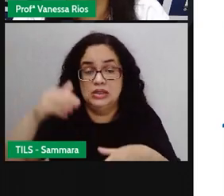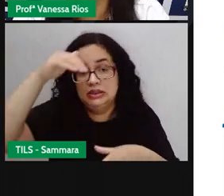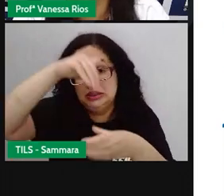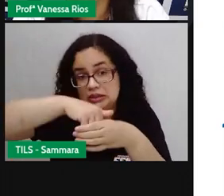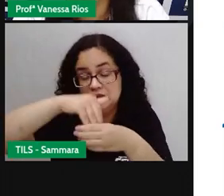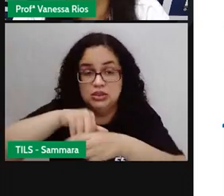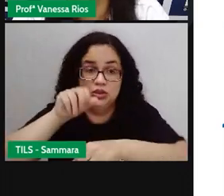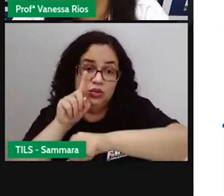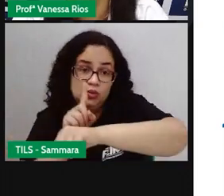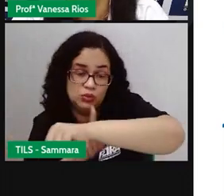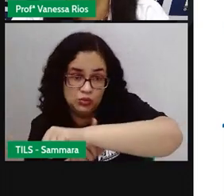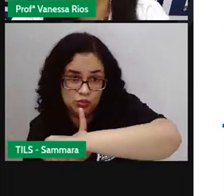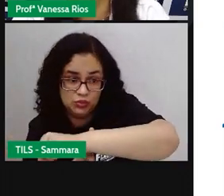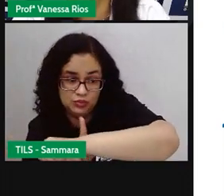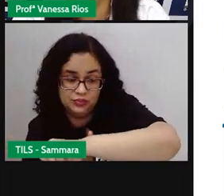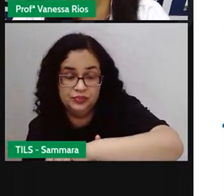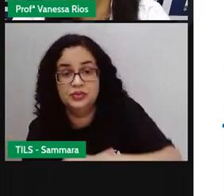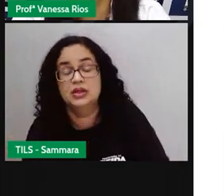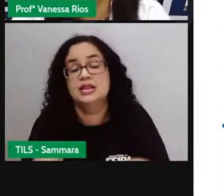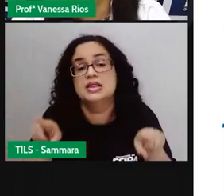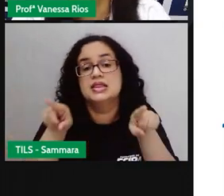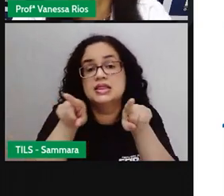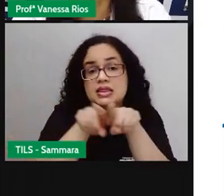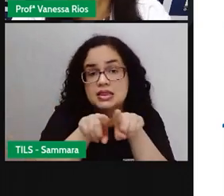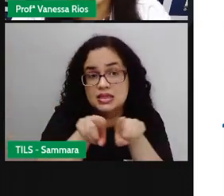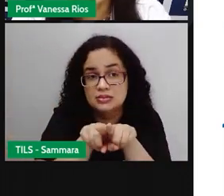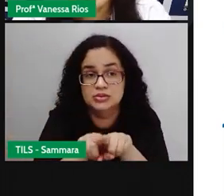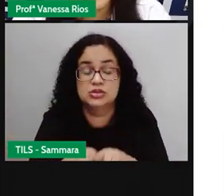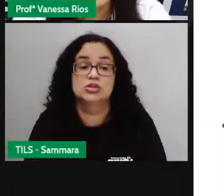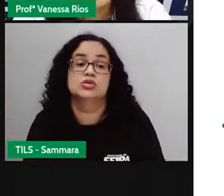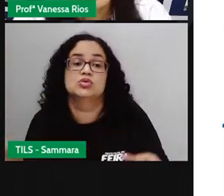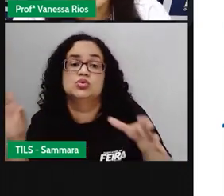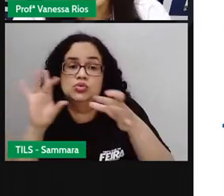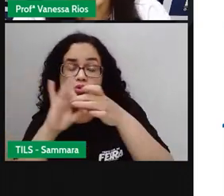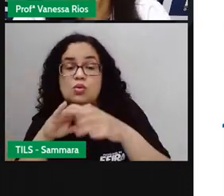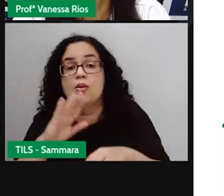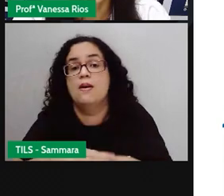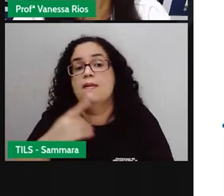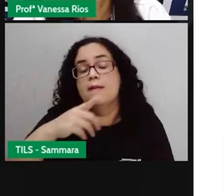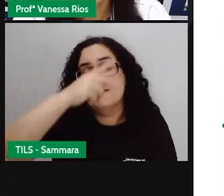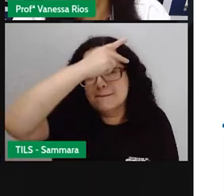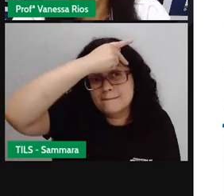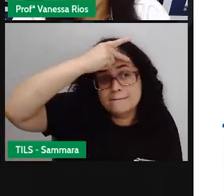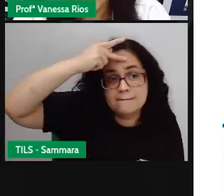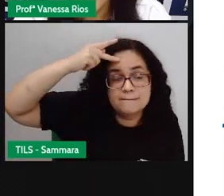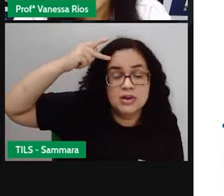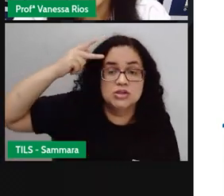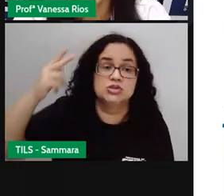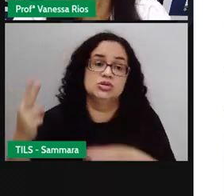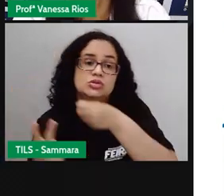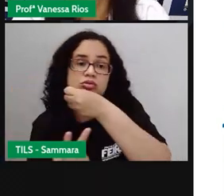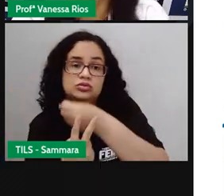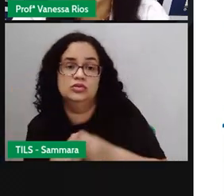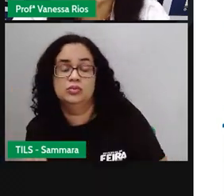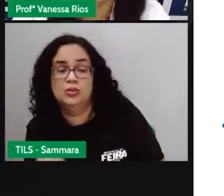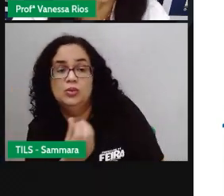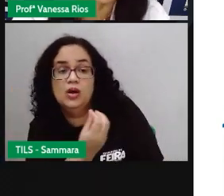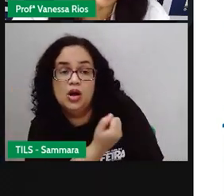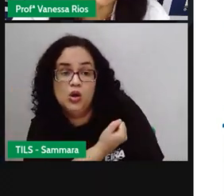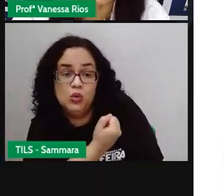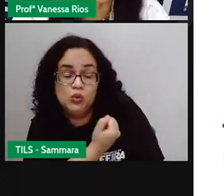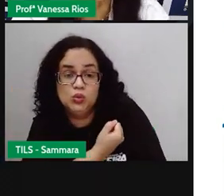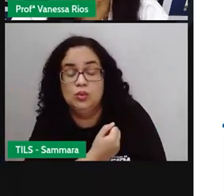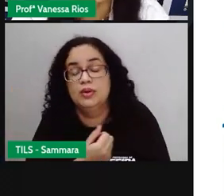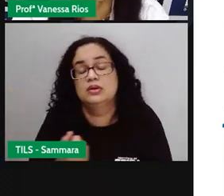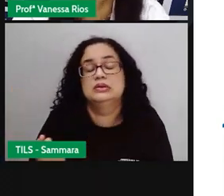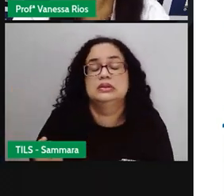um tempo, de um modo. E também associados aí uma pessoa do verbo e ao número também. Estão aí no